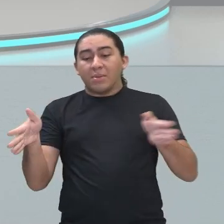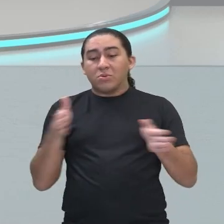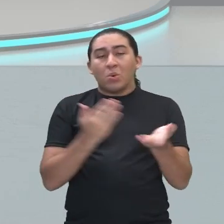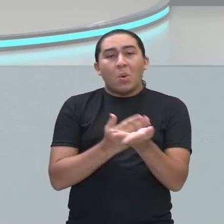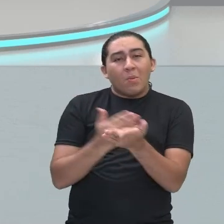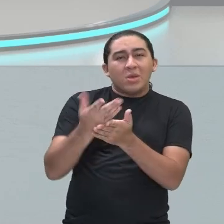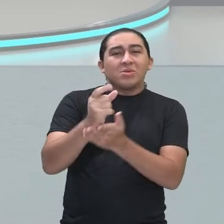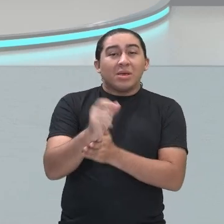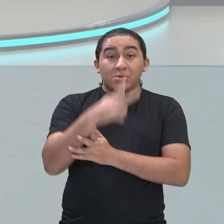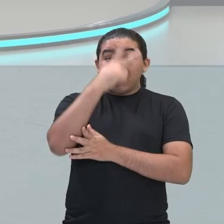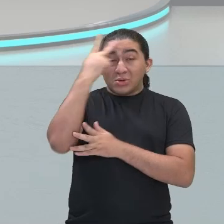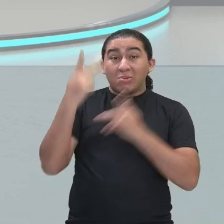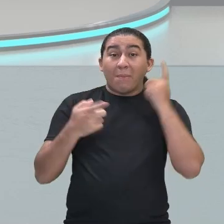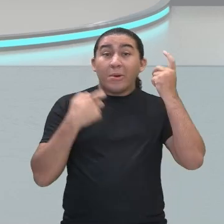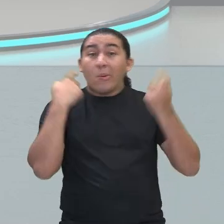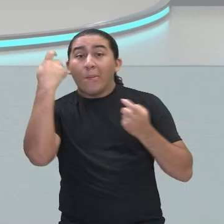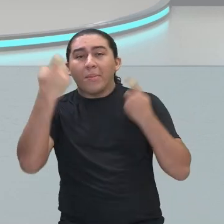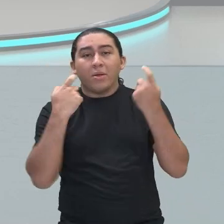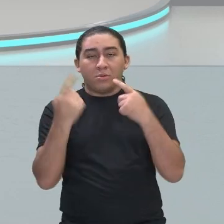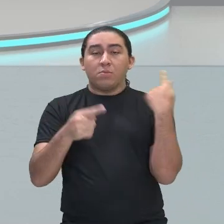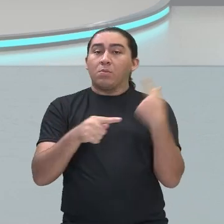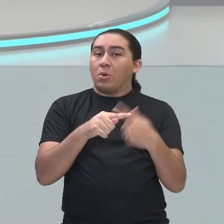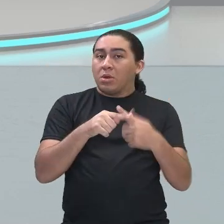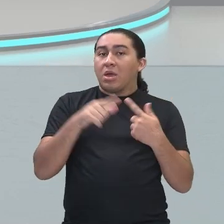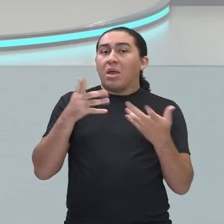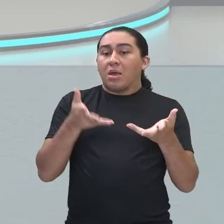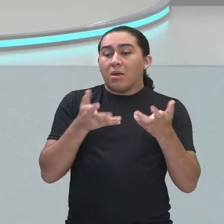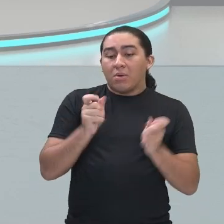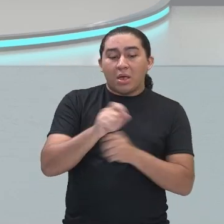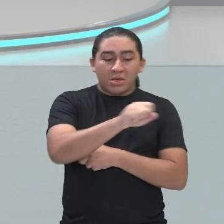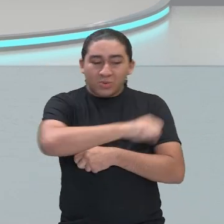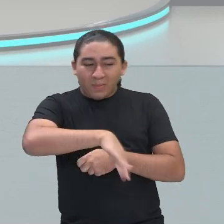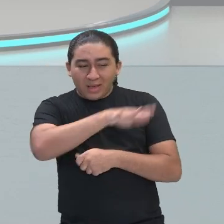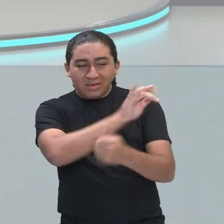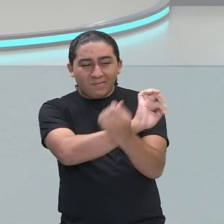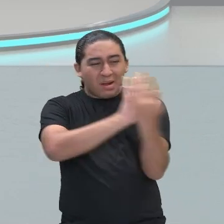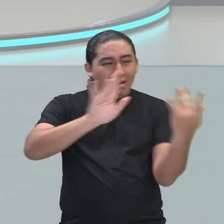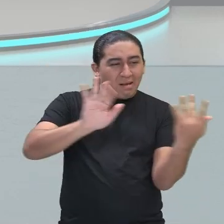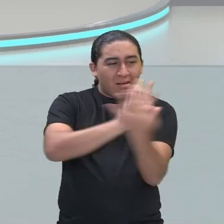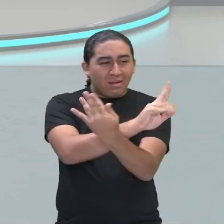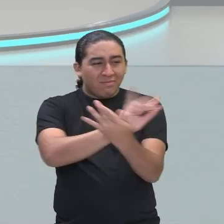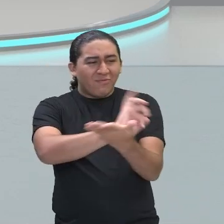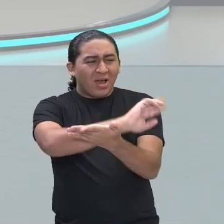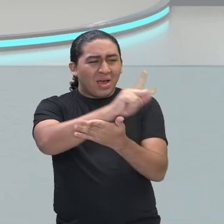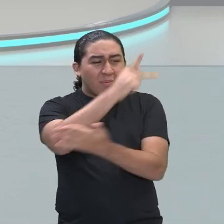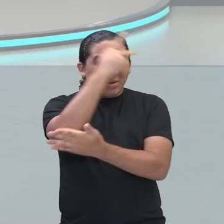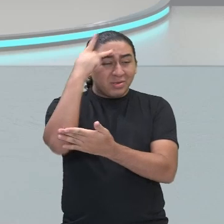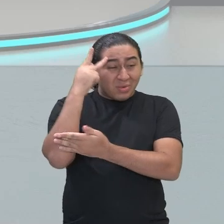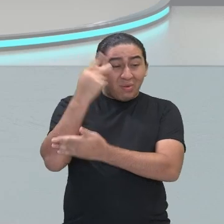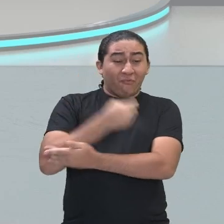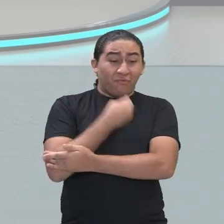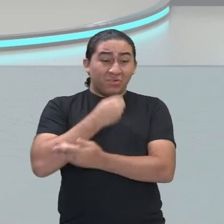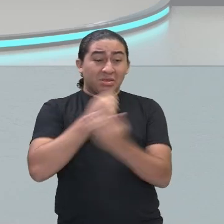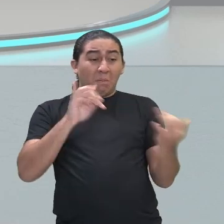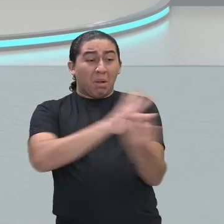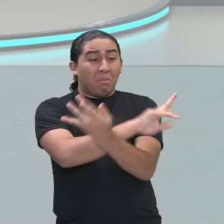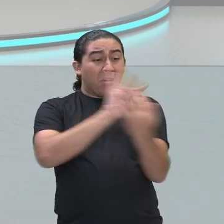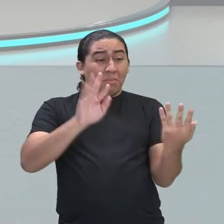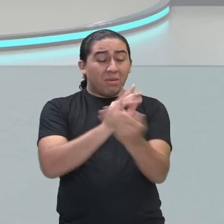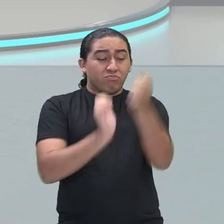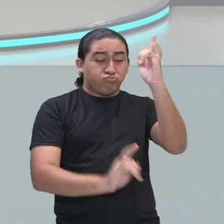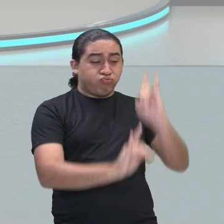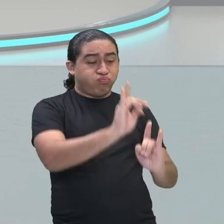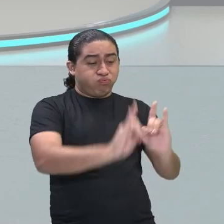uma angústia também pela área urbana, aquele conflito, aquela efervescência de área